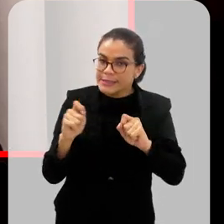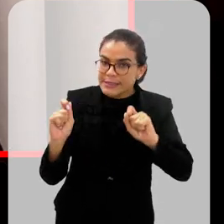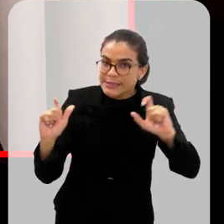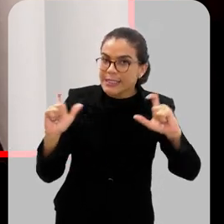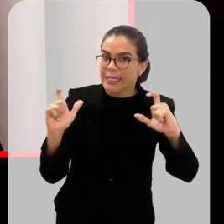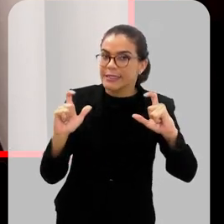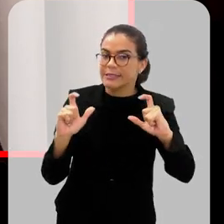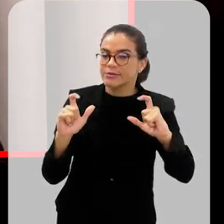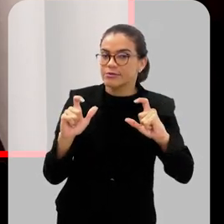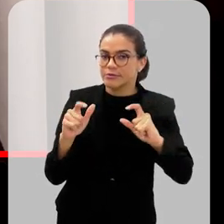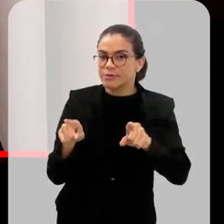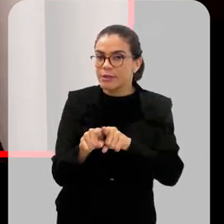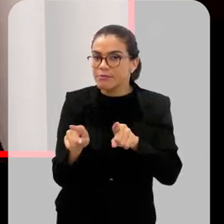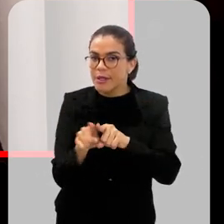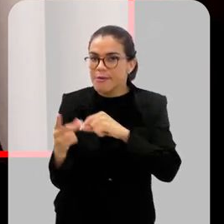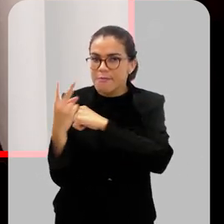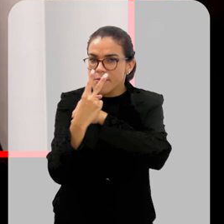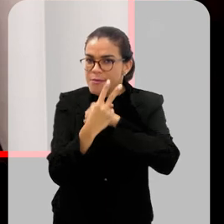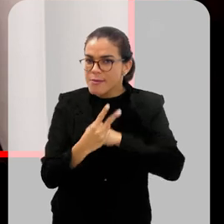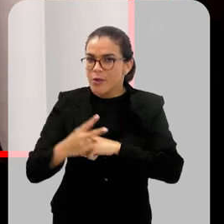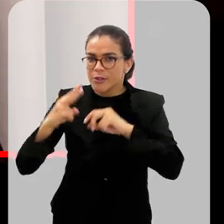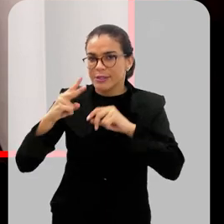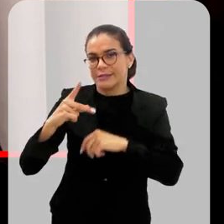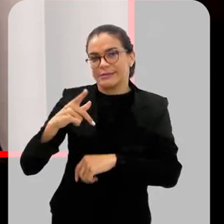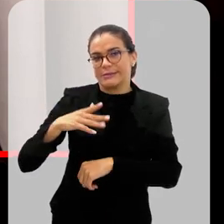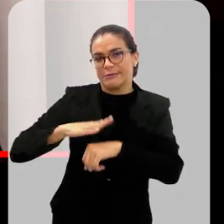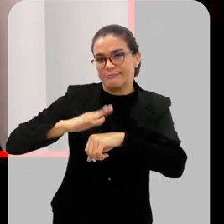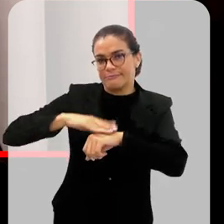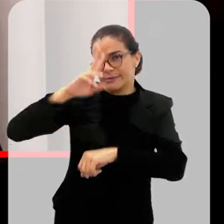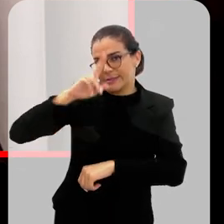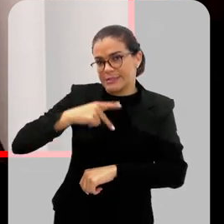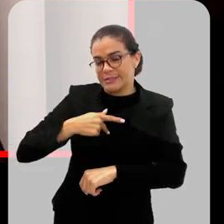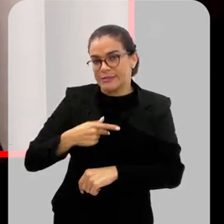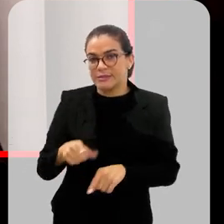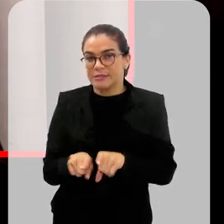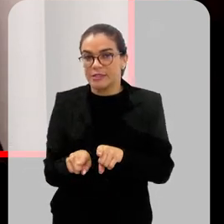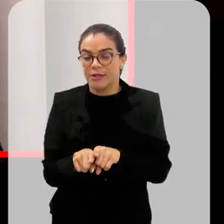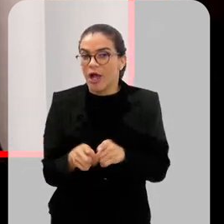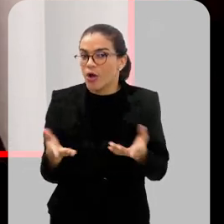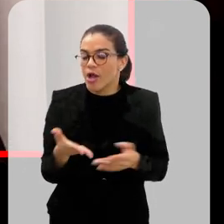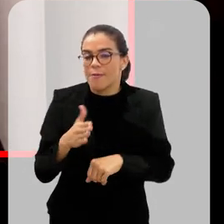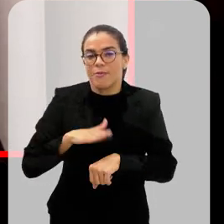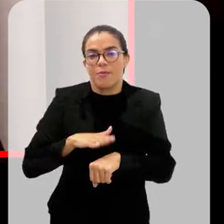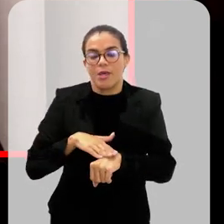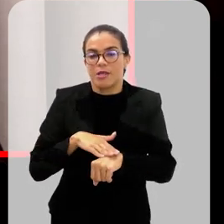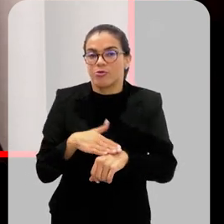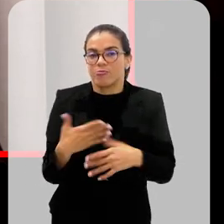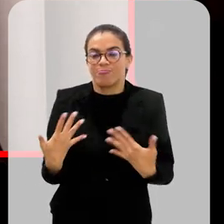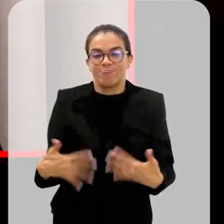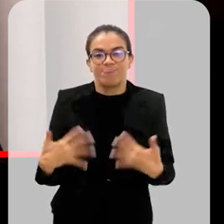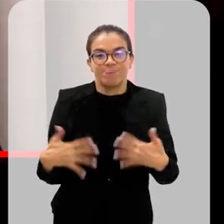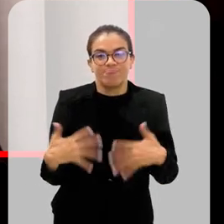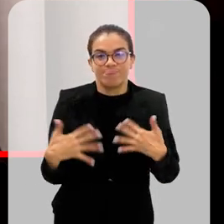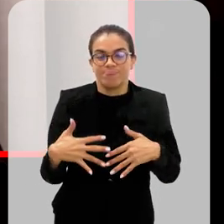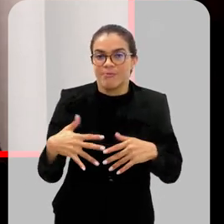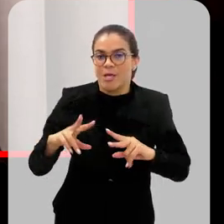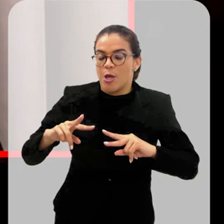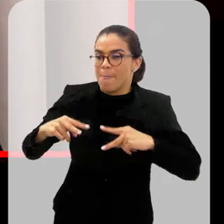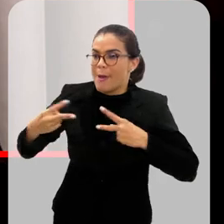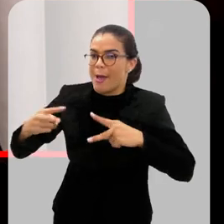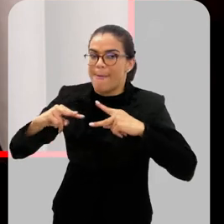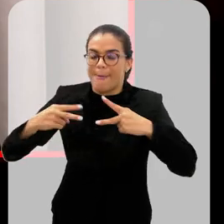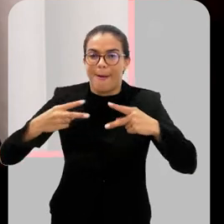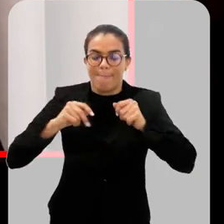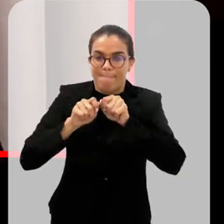precisa ficar muito atento, fazer uso de proteção individual, porque agora a gente já está num momento de alta